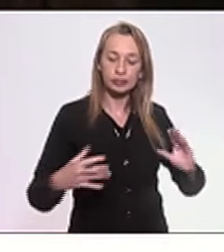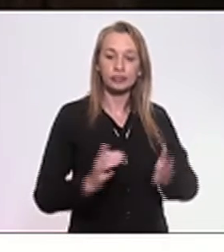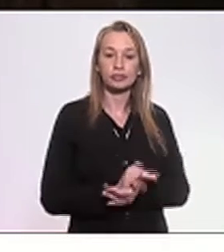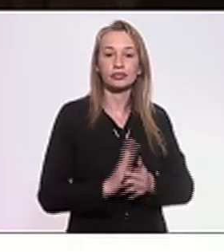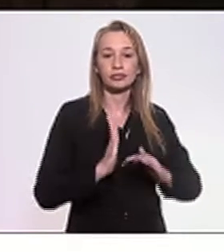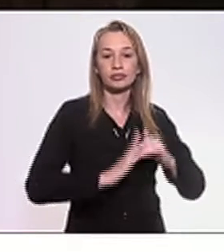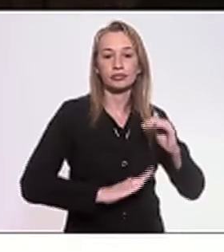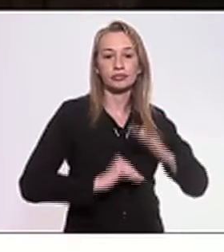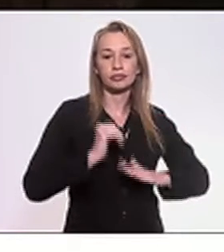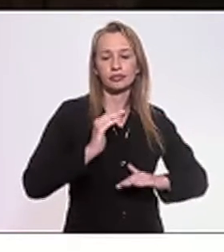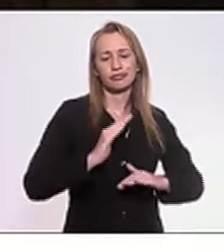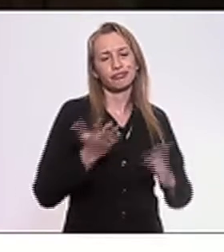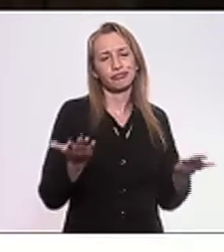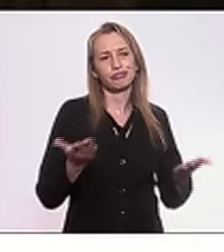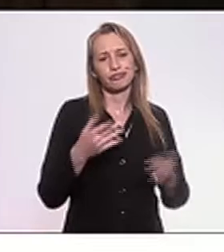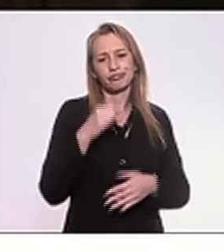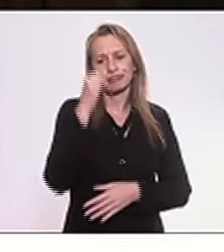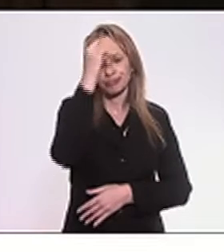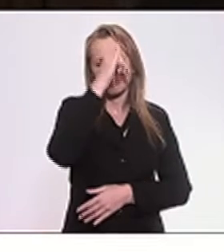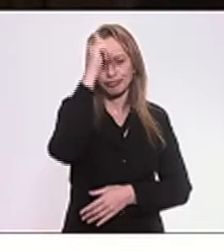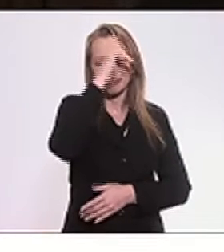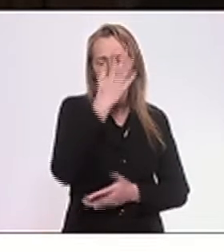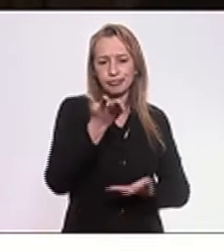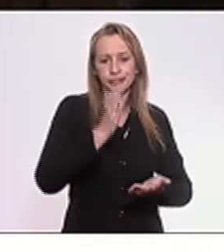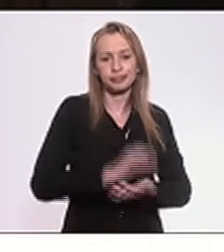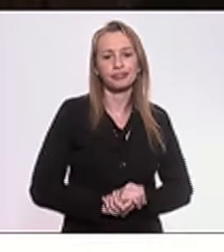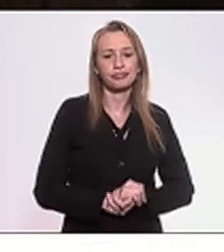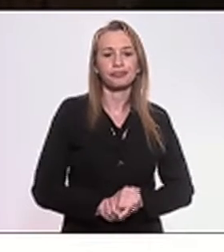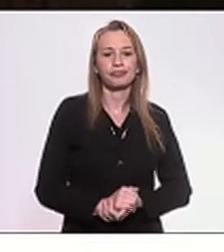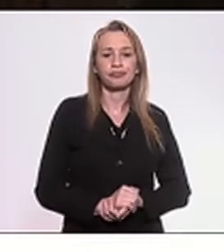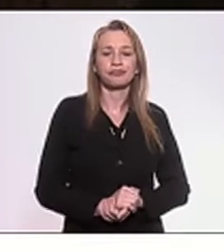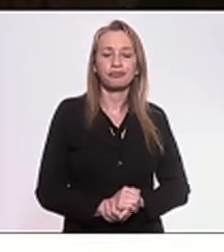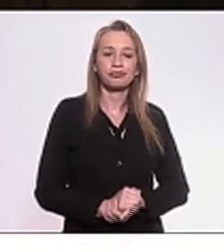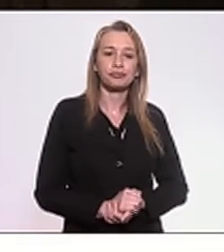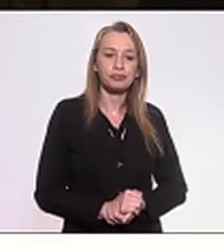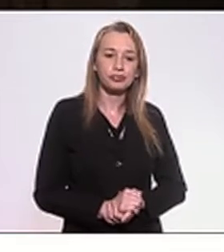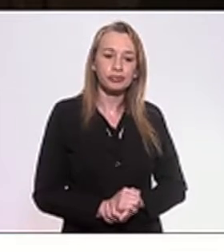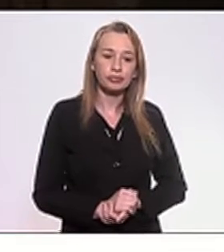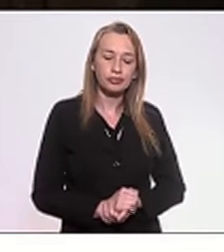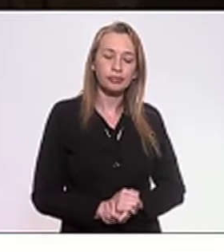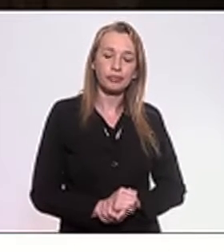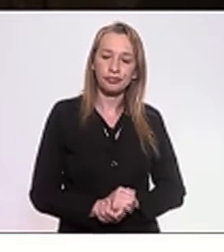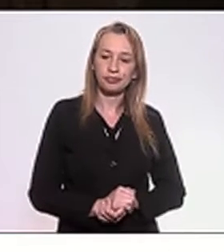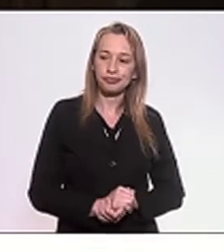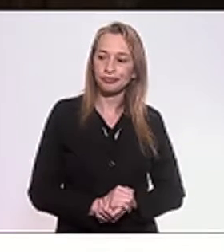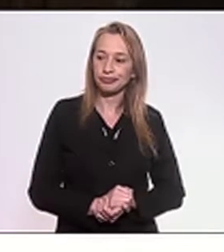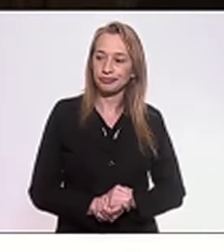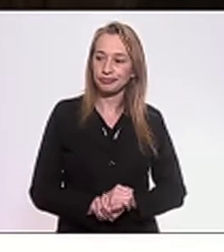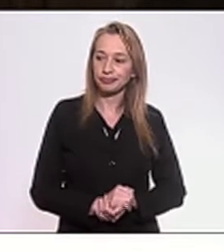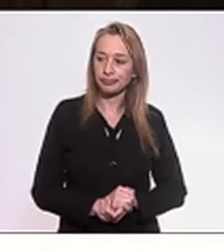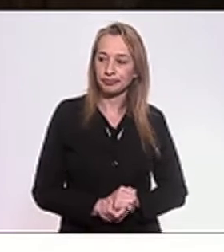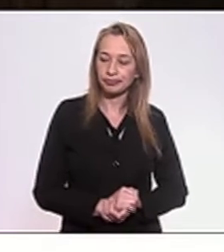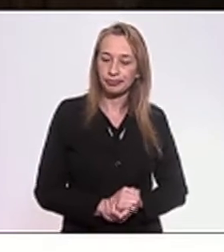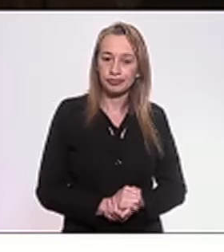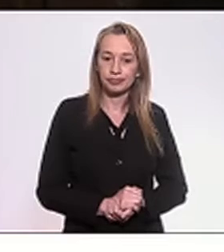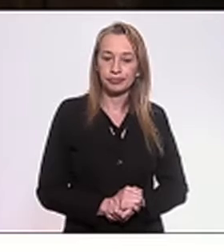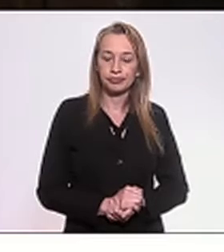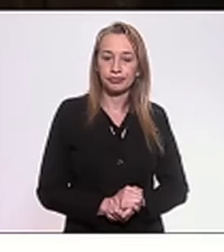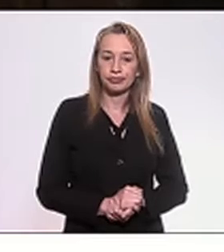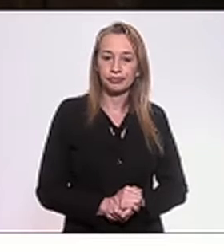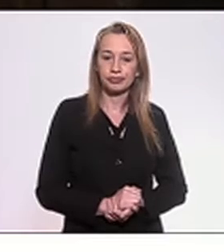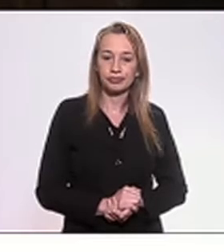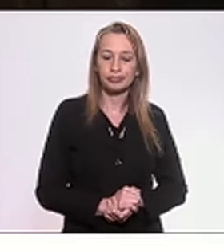É uma tolice, senhoras e senhores deputados, a gente achar